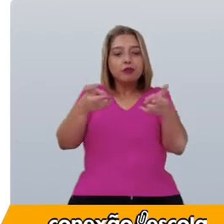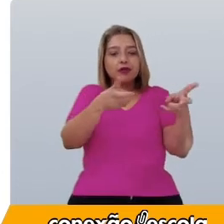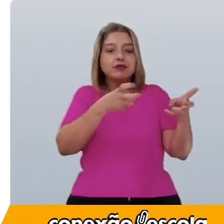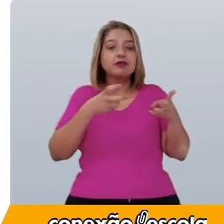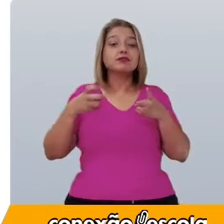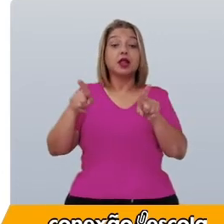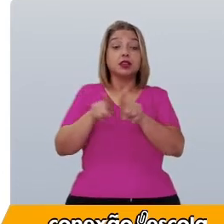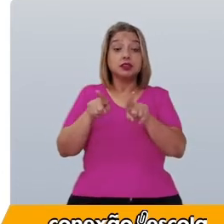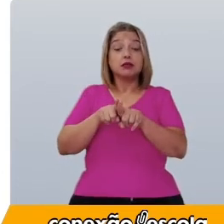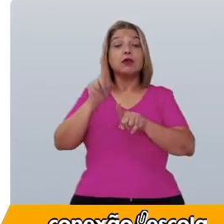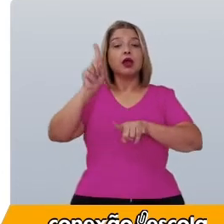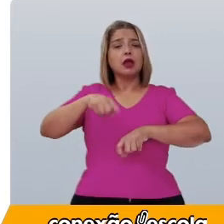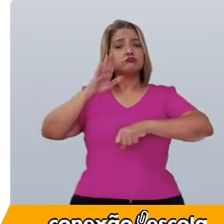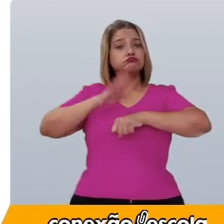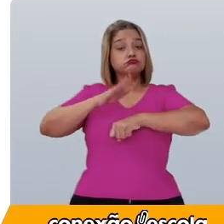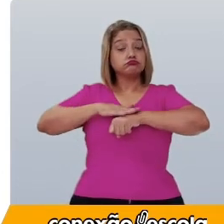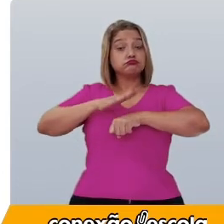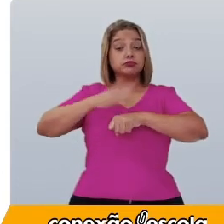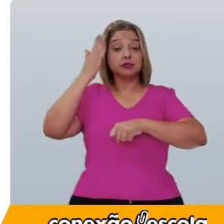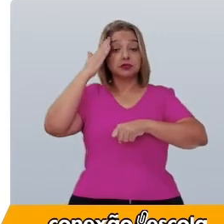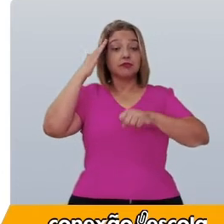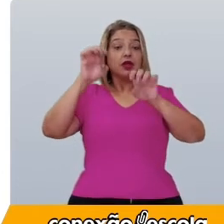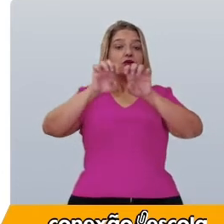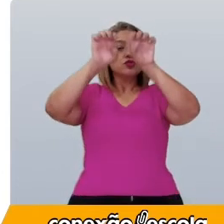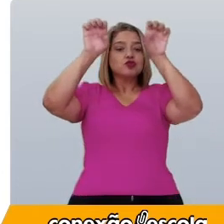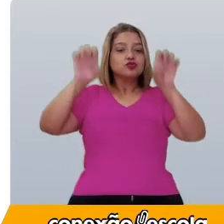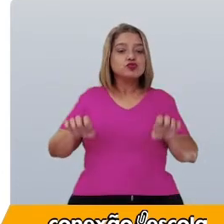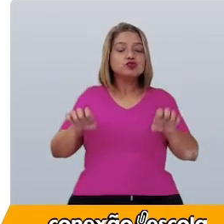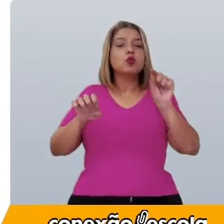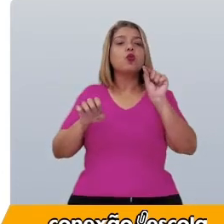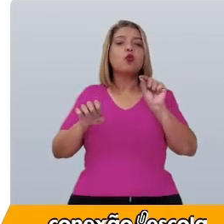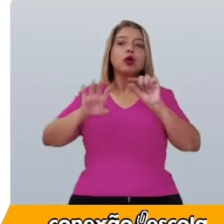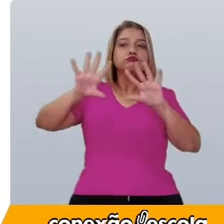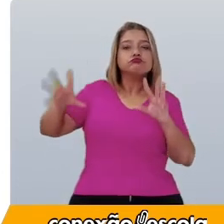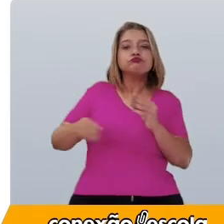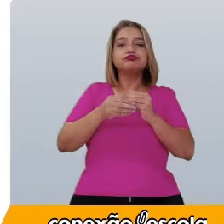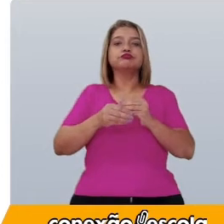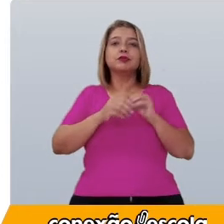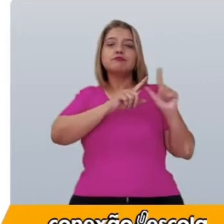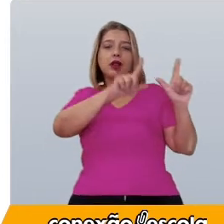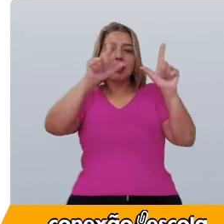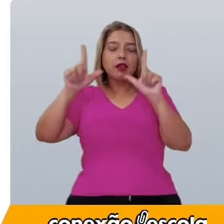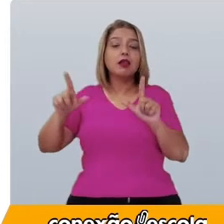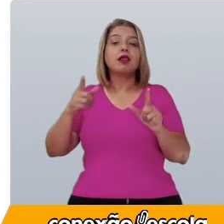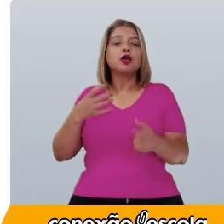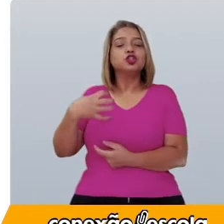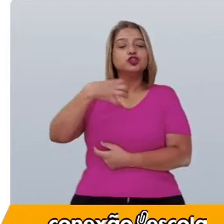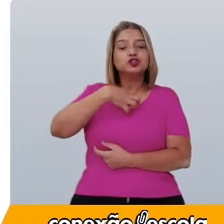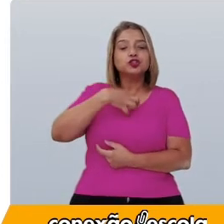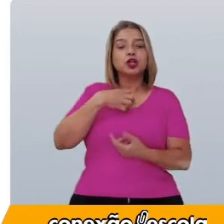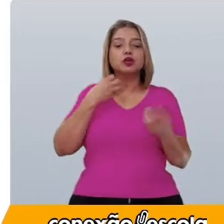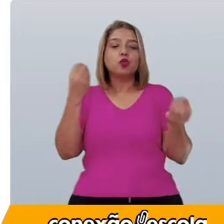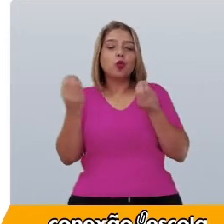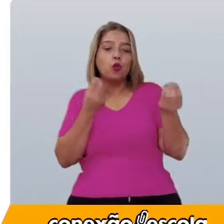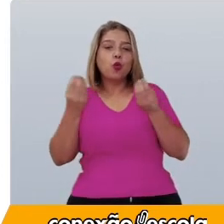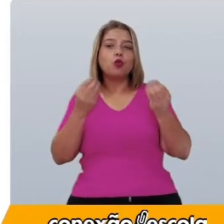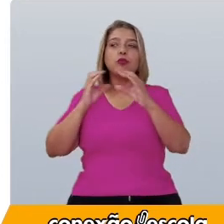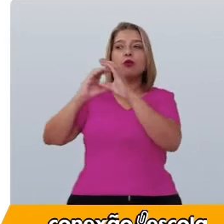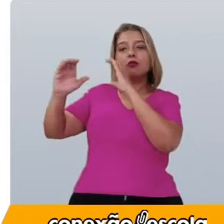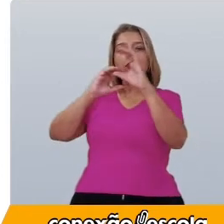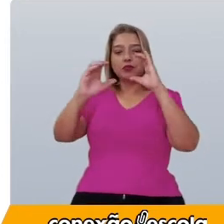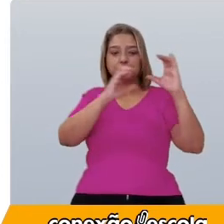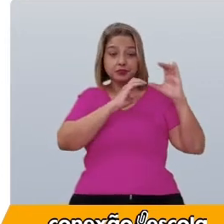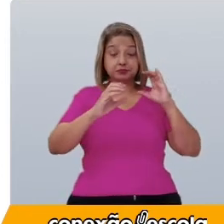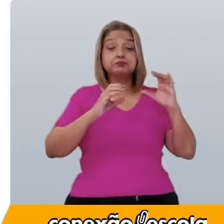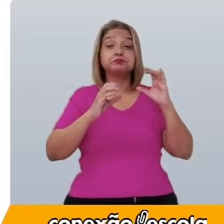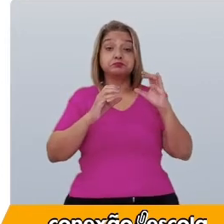e manter com autonomia a estrutura composicional, o estilo e a situação comunicativa,